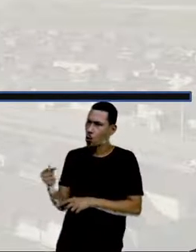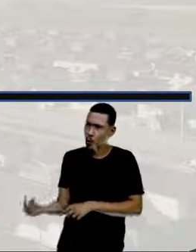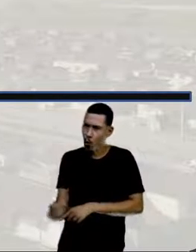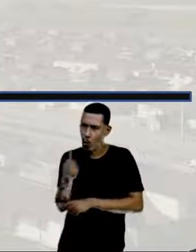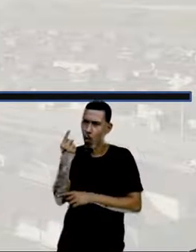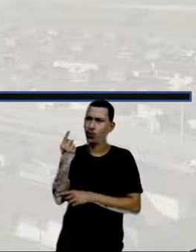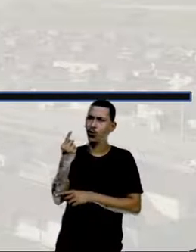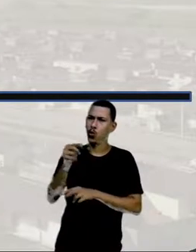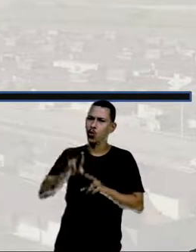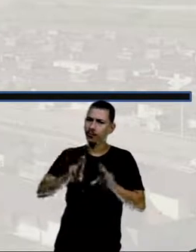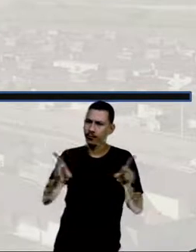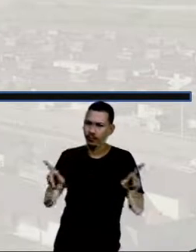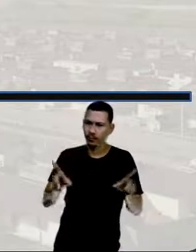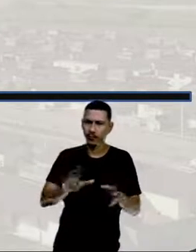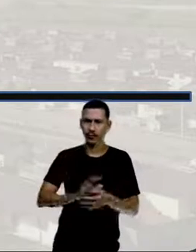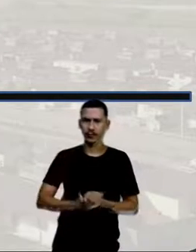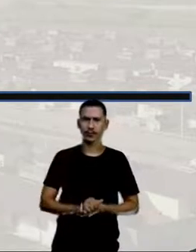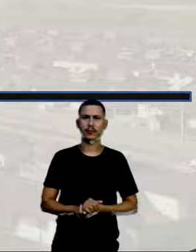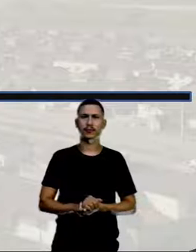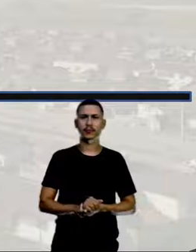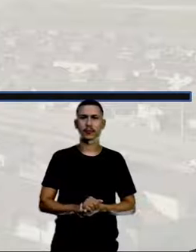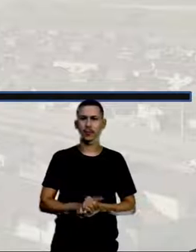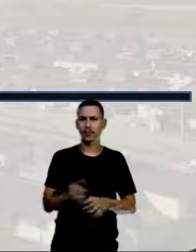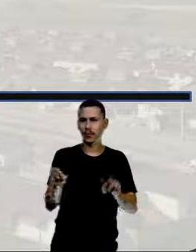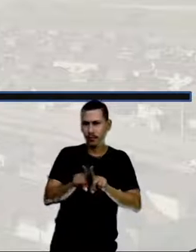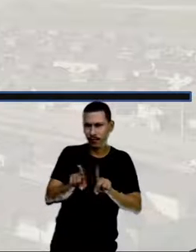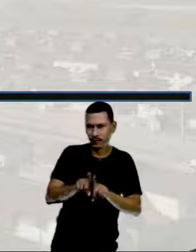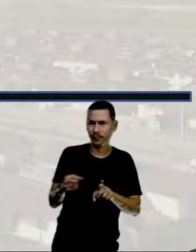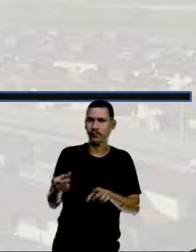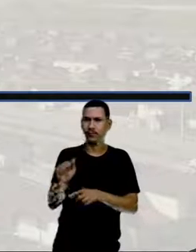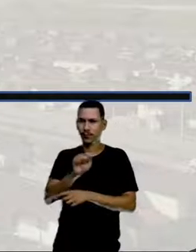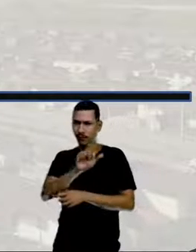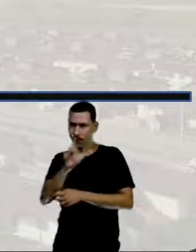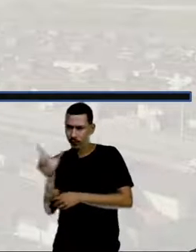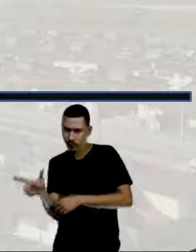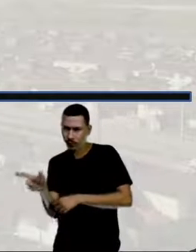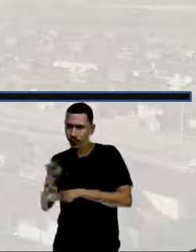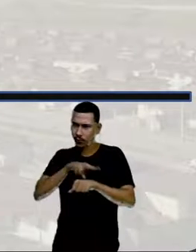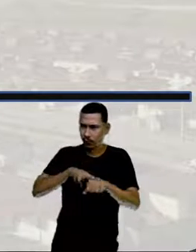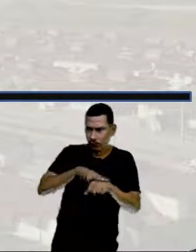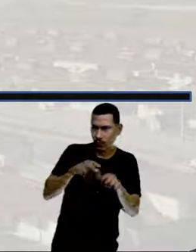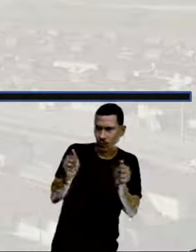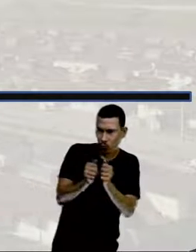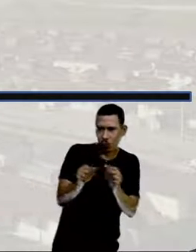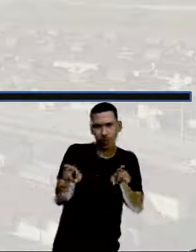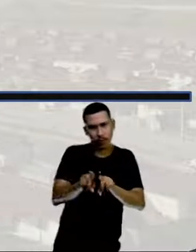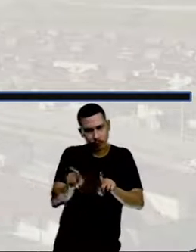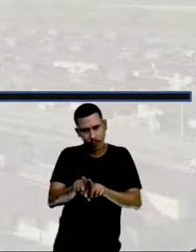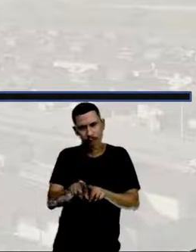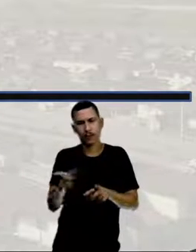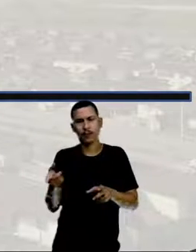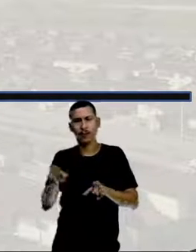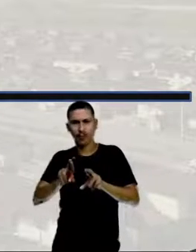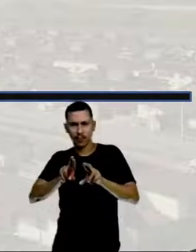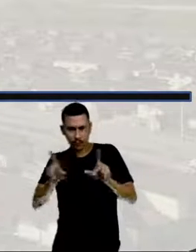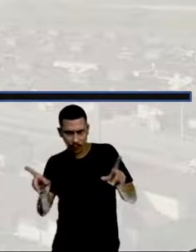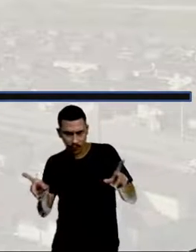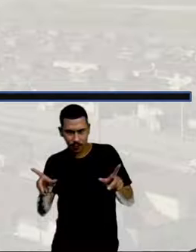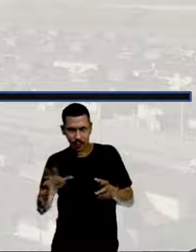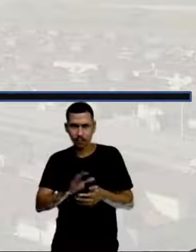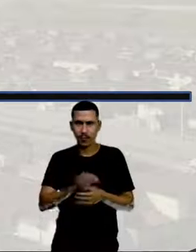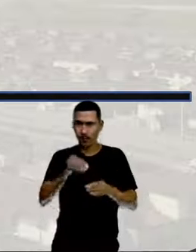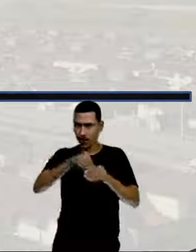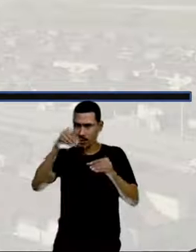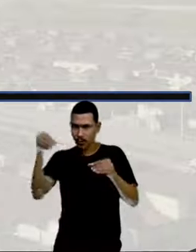alternos, tá bom? A gente também tem esses azuis com os verdes, que eles são alternos externos,